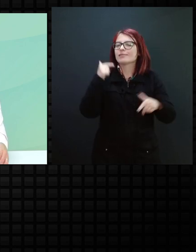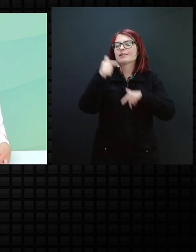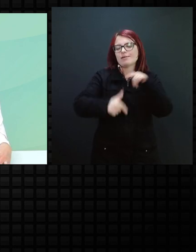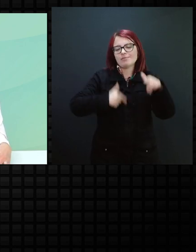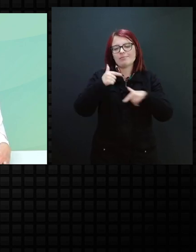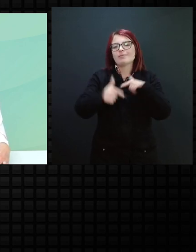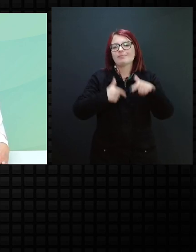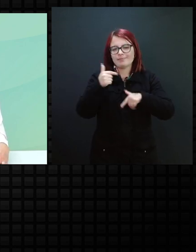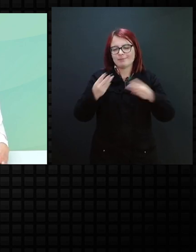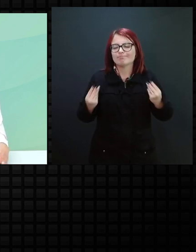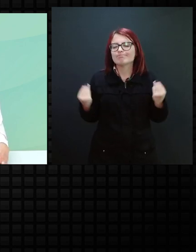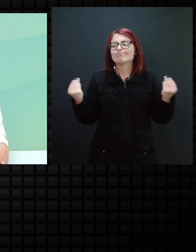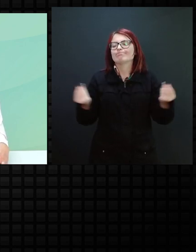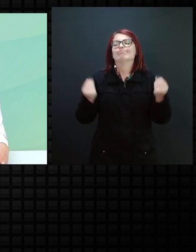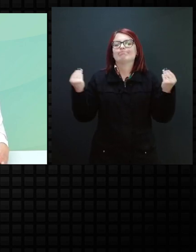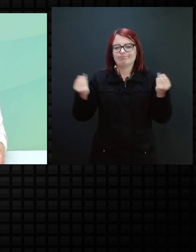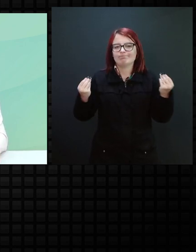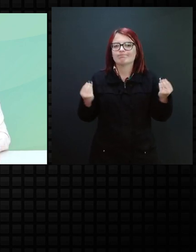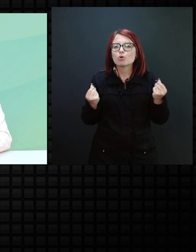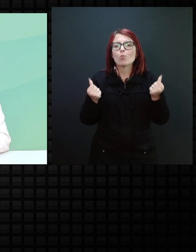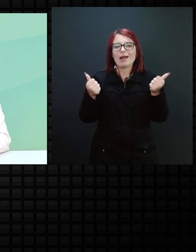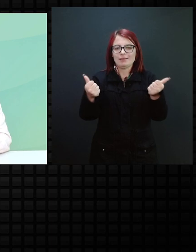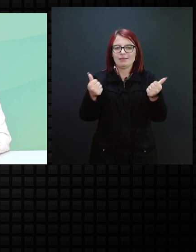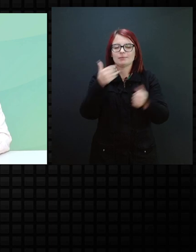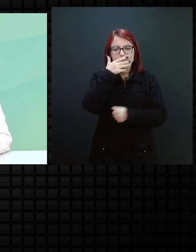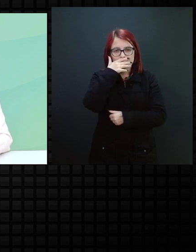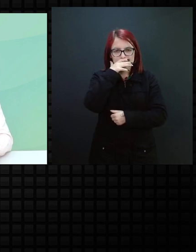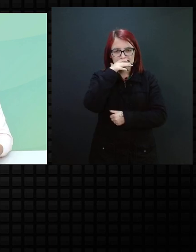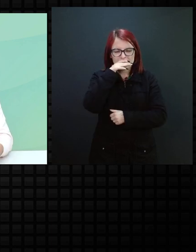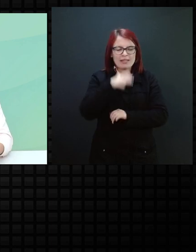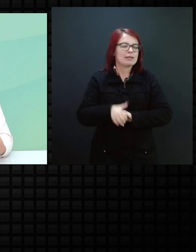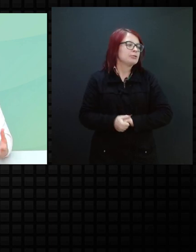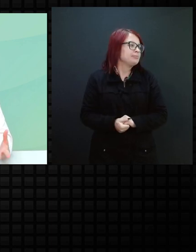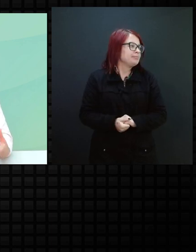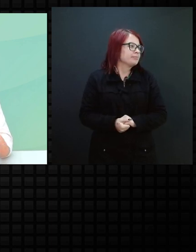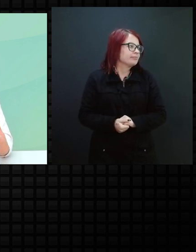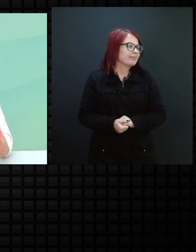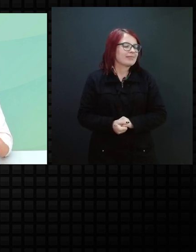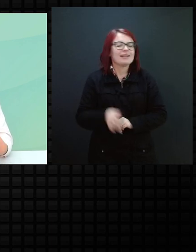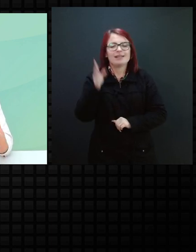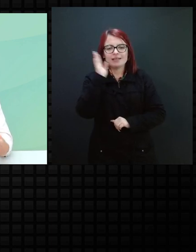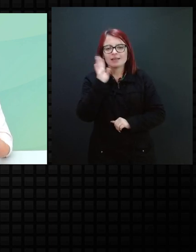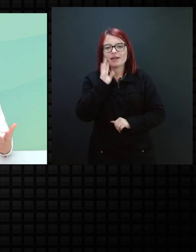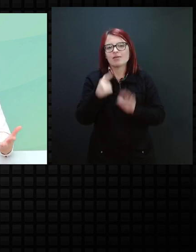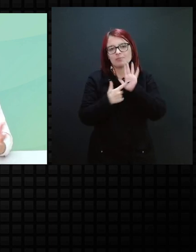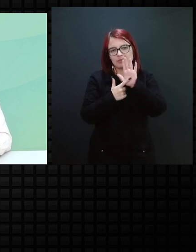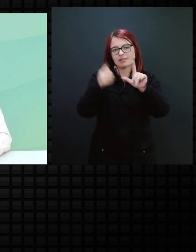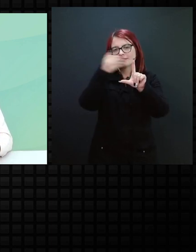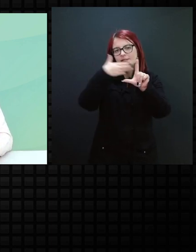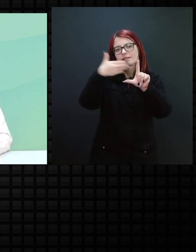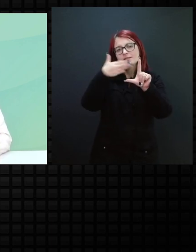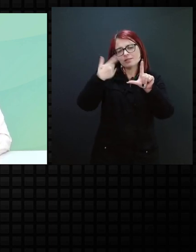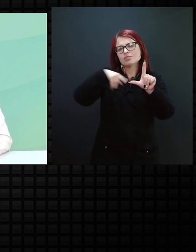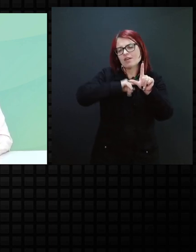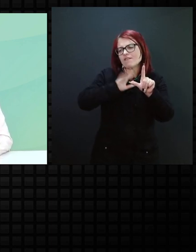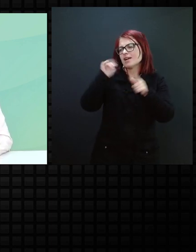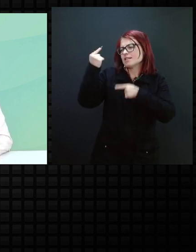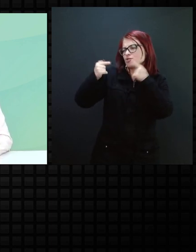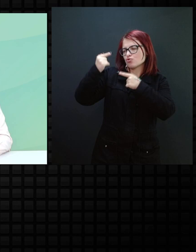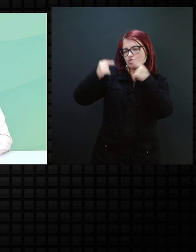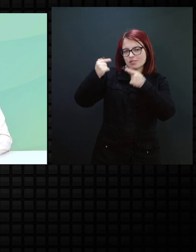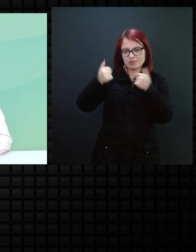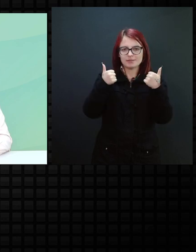realmente, de excelência. Legal. Então, eu vou colocar os slides, né? Nós vamos discutindo, acho que